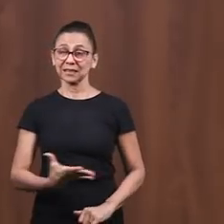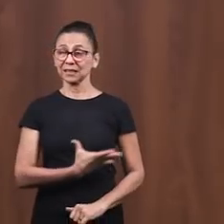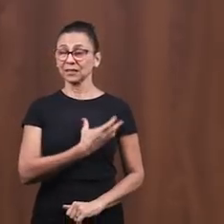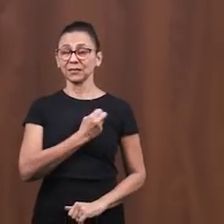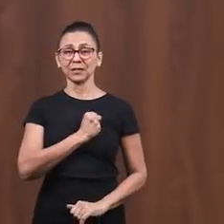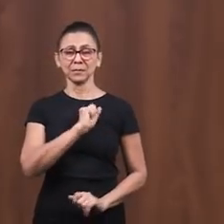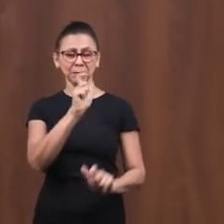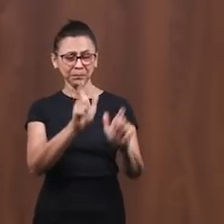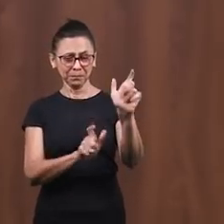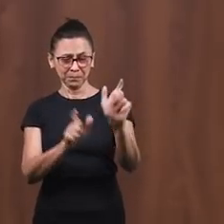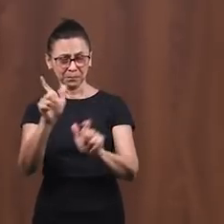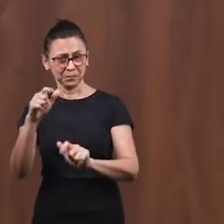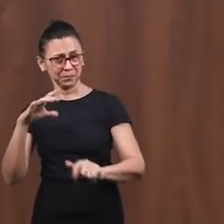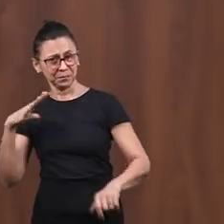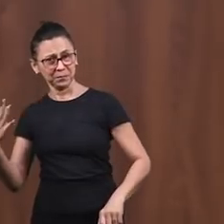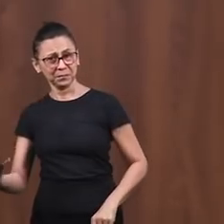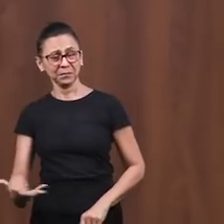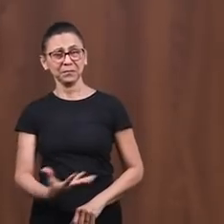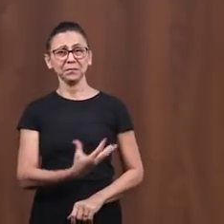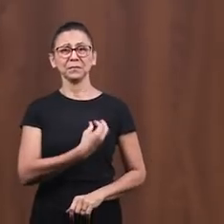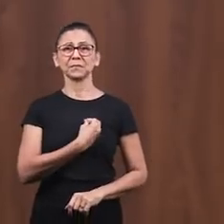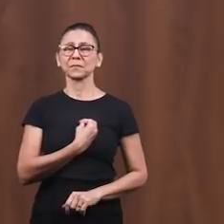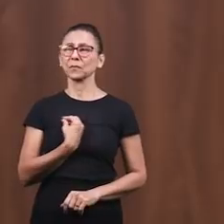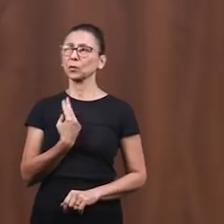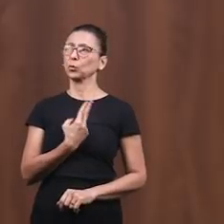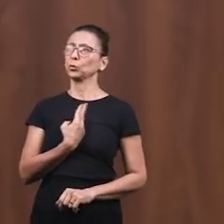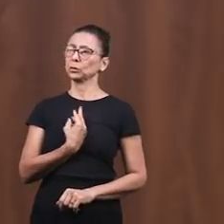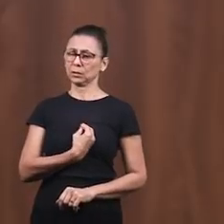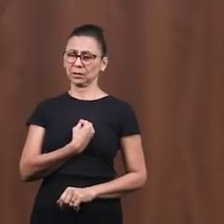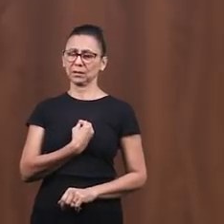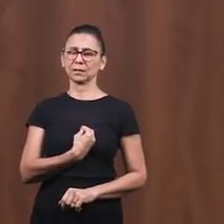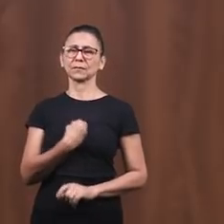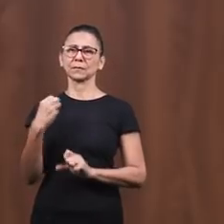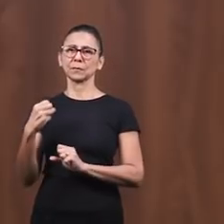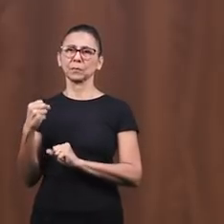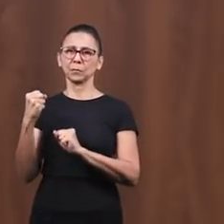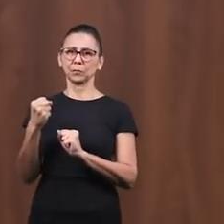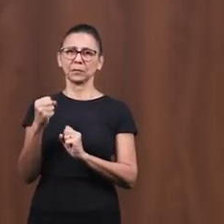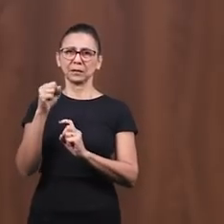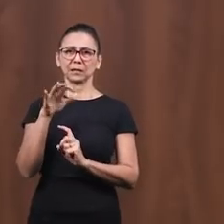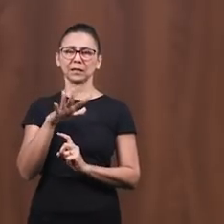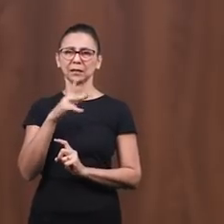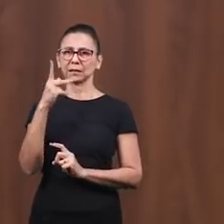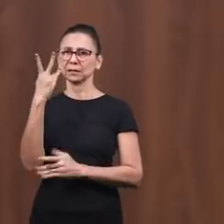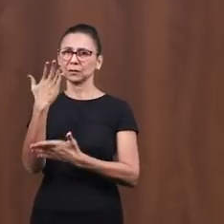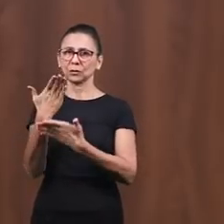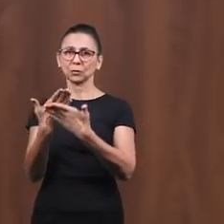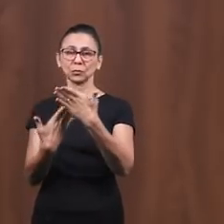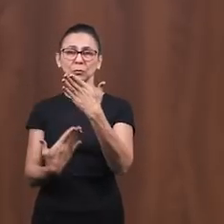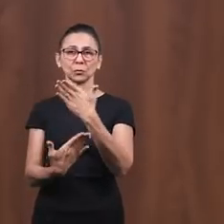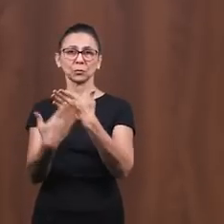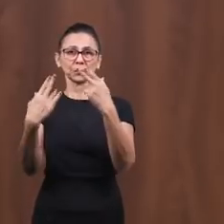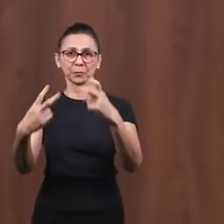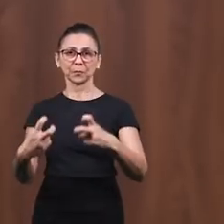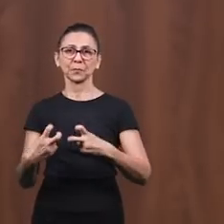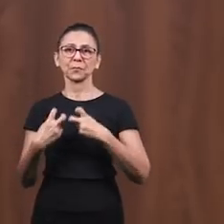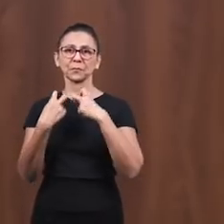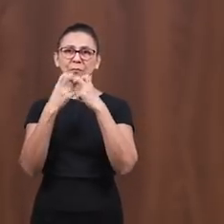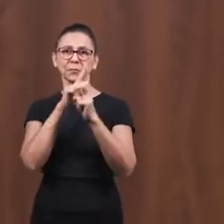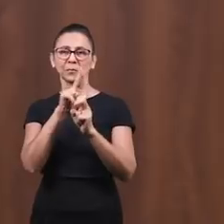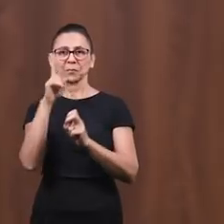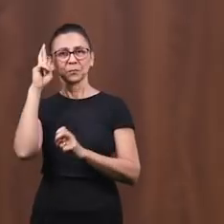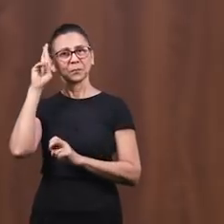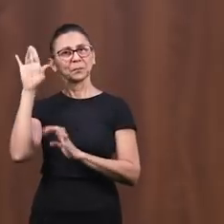muitas vidas sejam alcançadas através das nossas vidas. Usa-nos com poder e graça nas tuas mãos. Nós